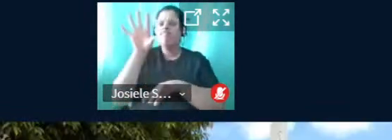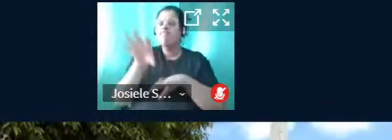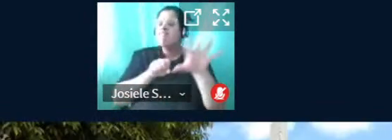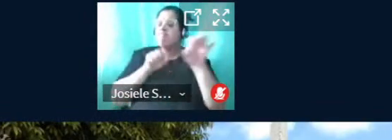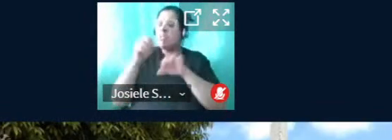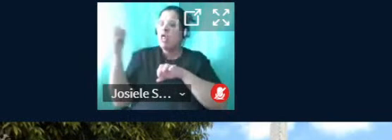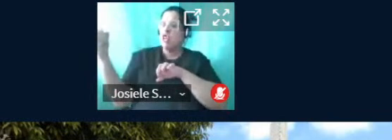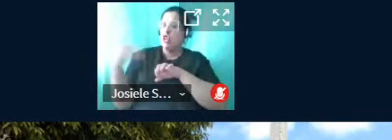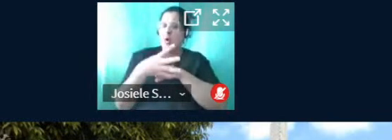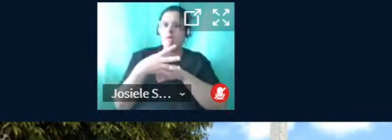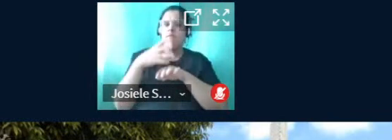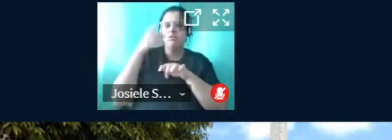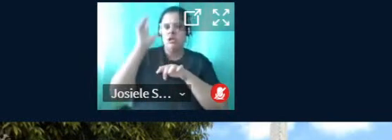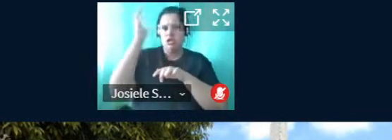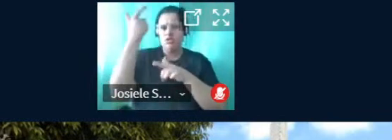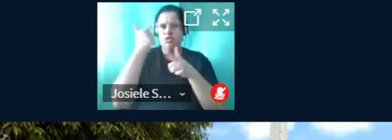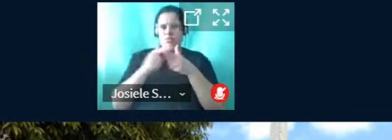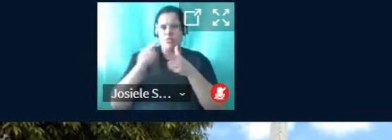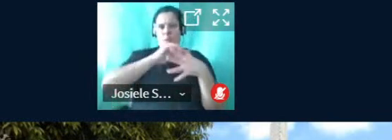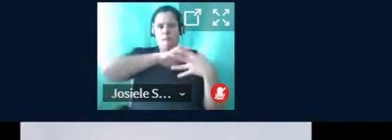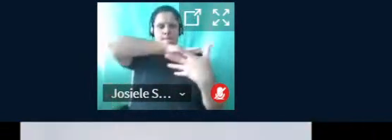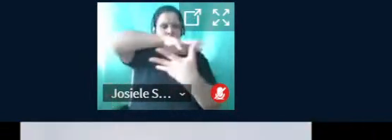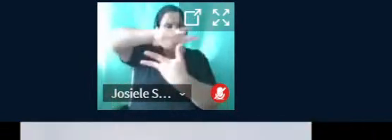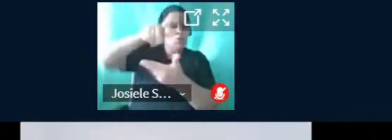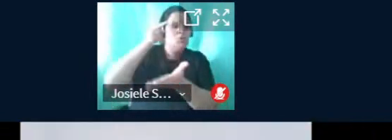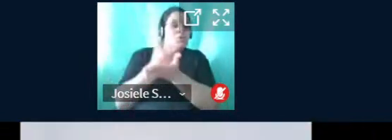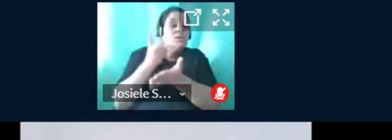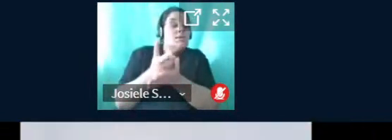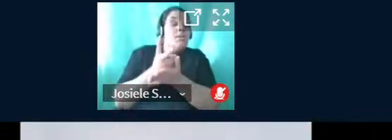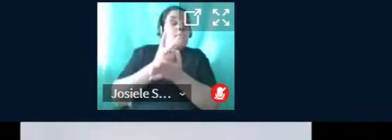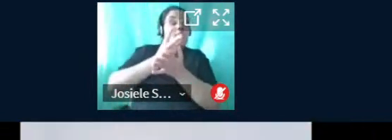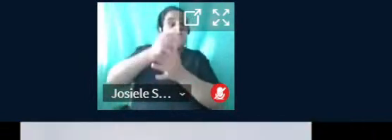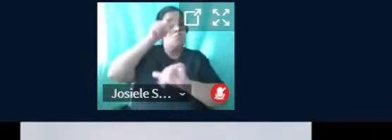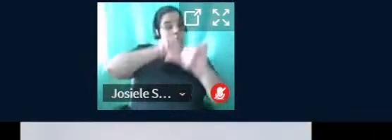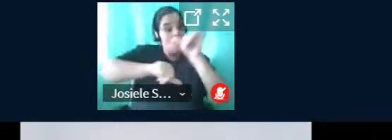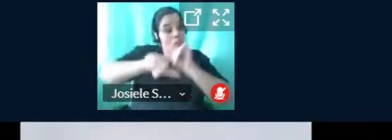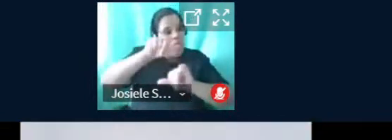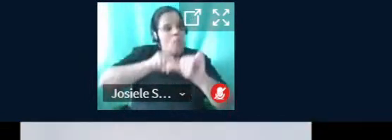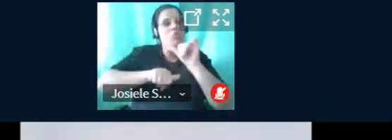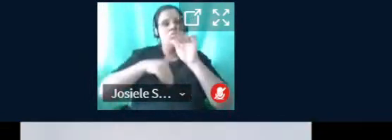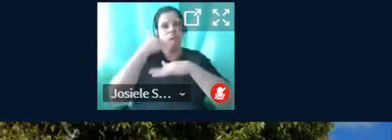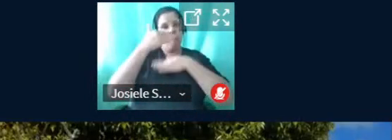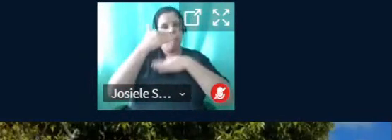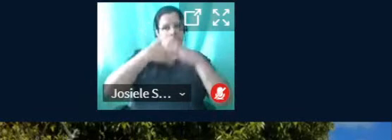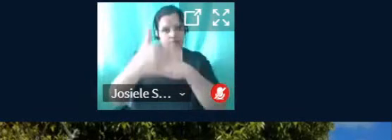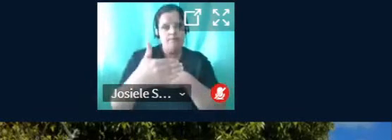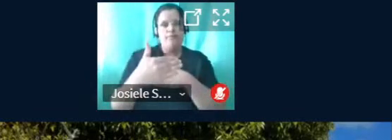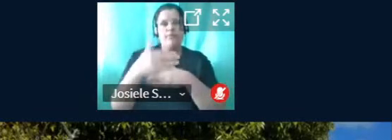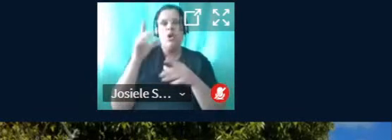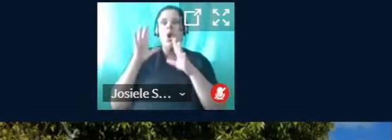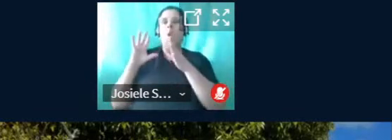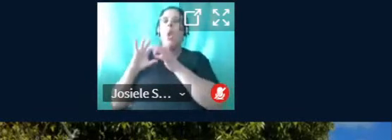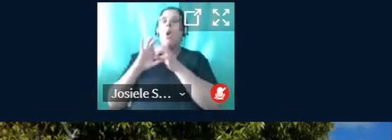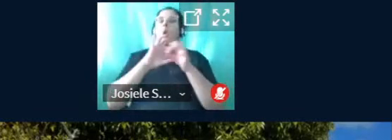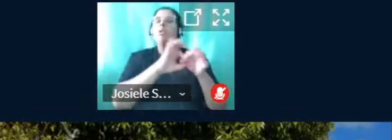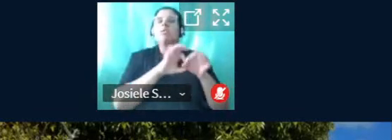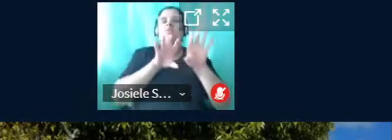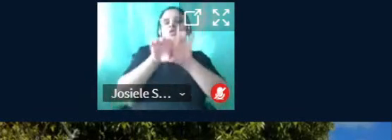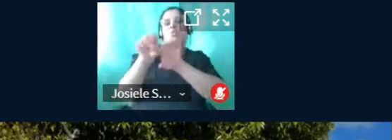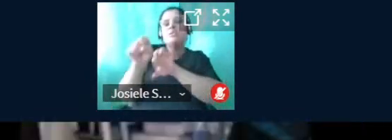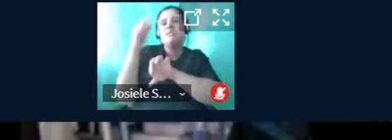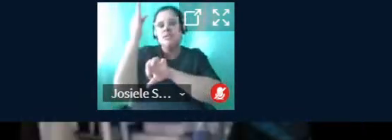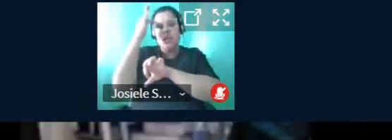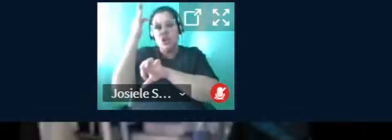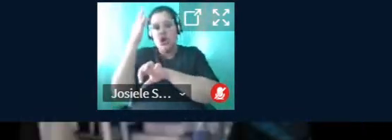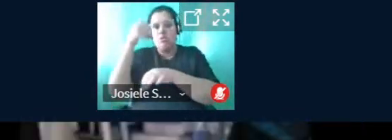novas soluções em um mundo de constante transformação e evolução, no contexto da formação profissional e tecnológica, através